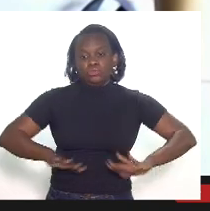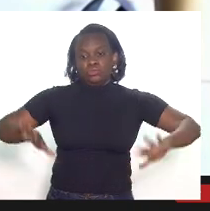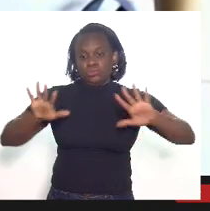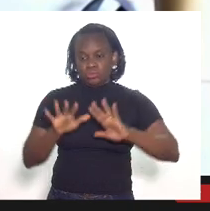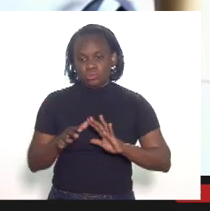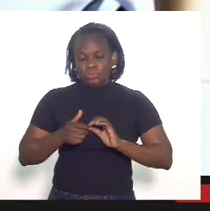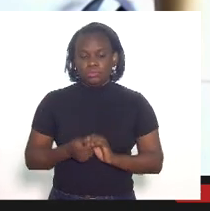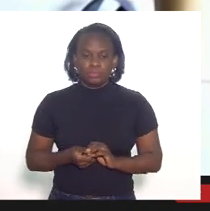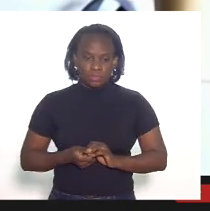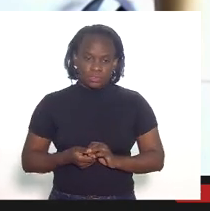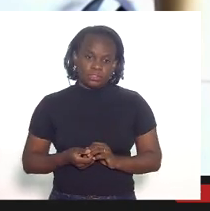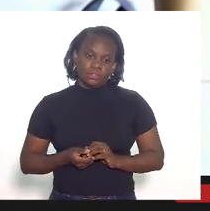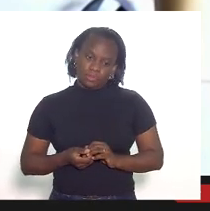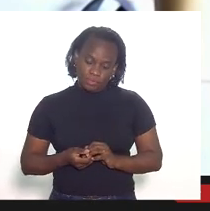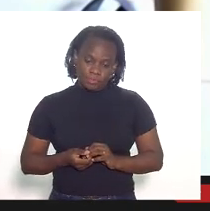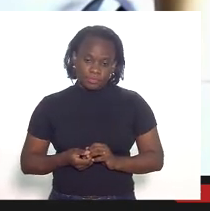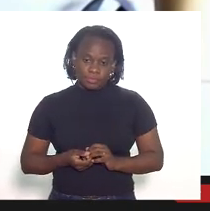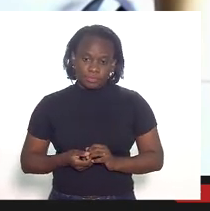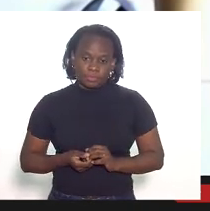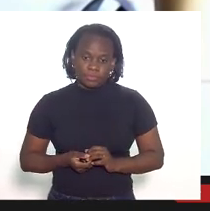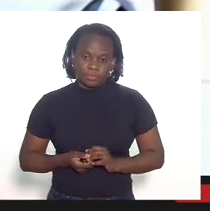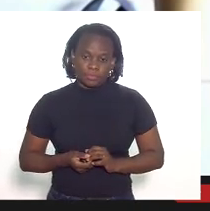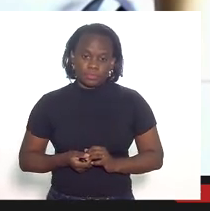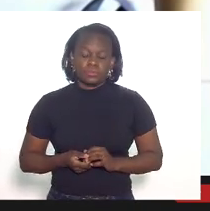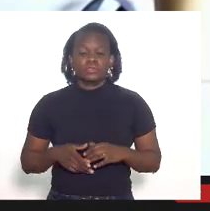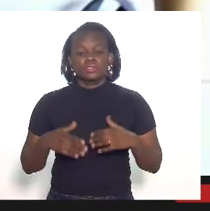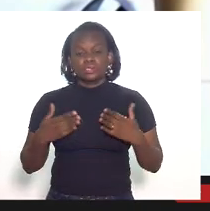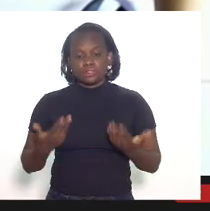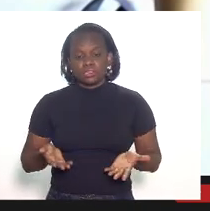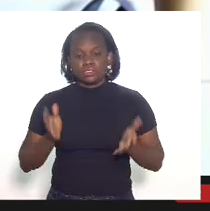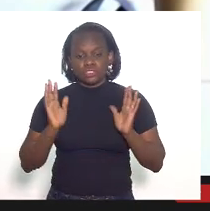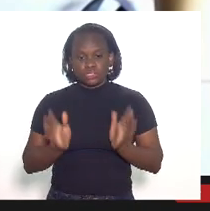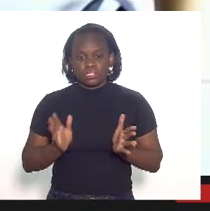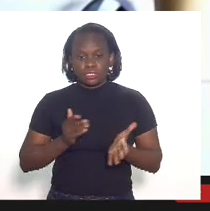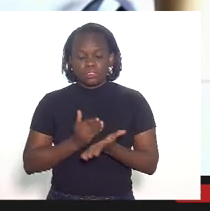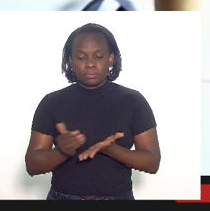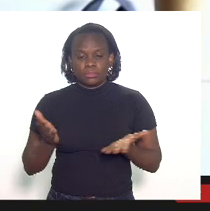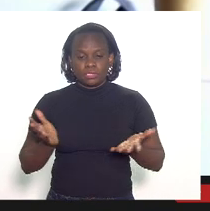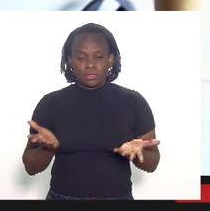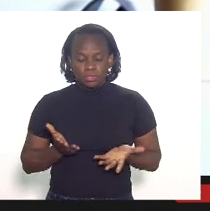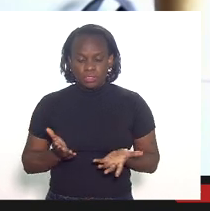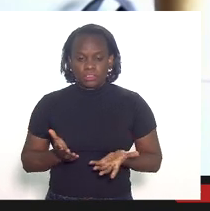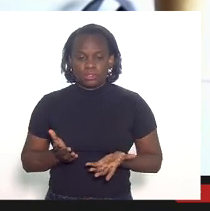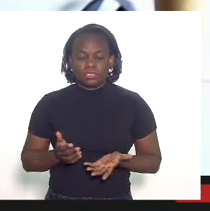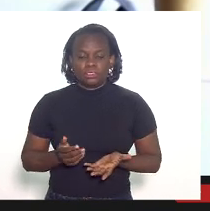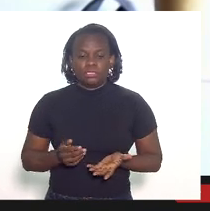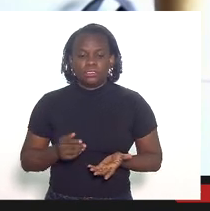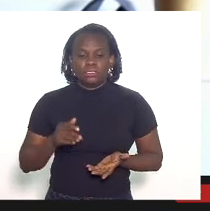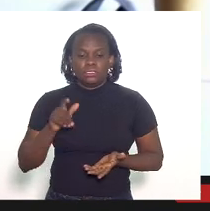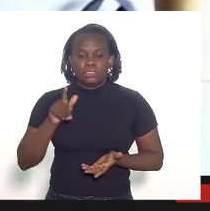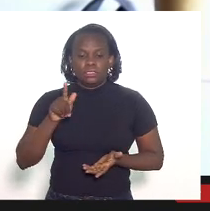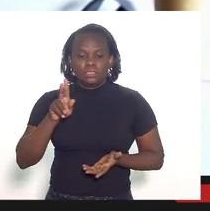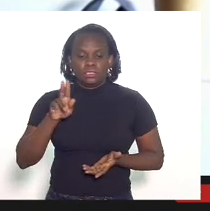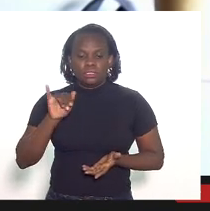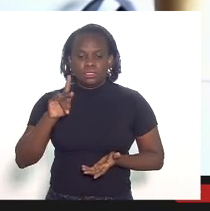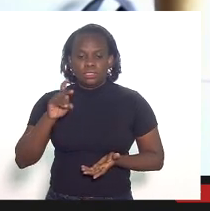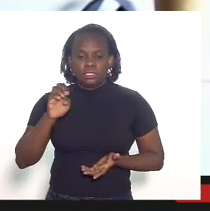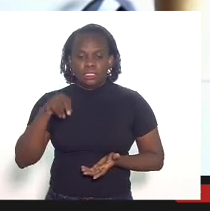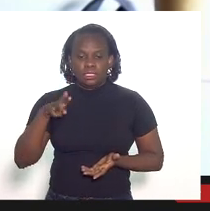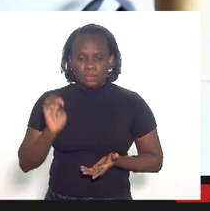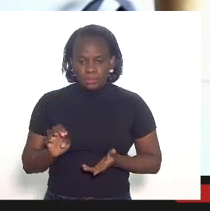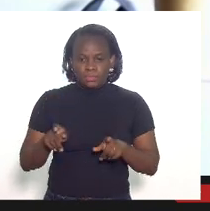a nível nacional e desde já doutor Graeme Messez doutor